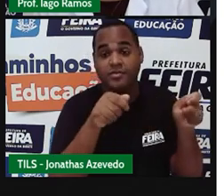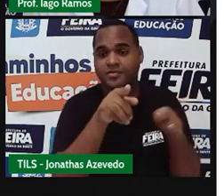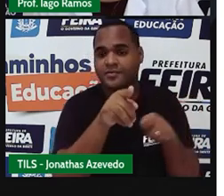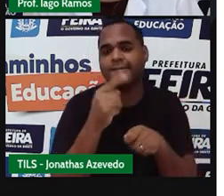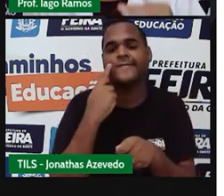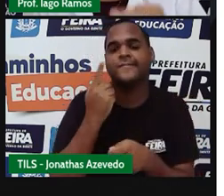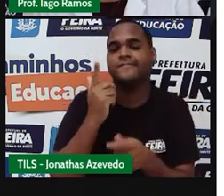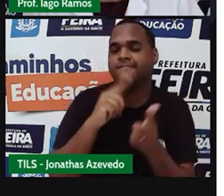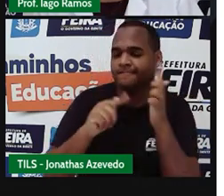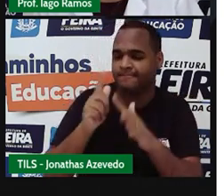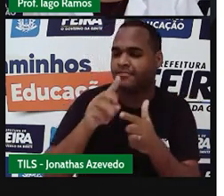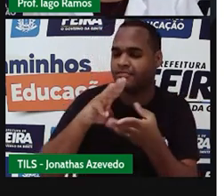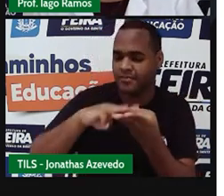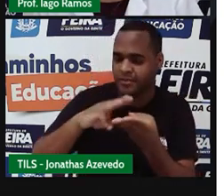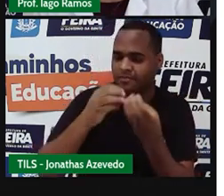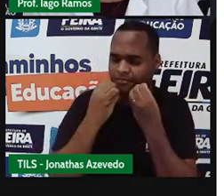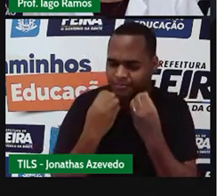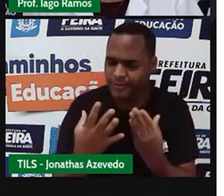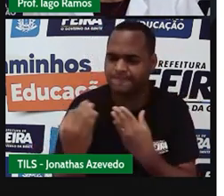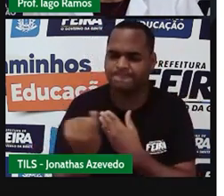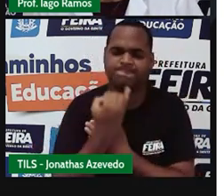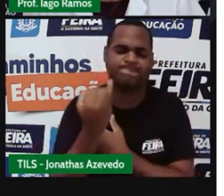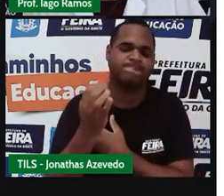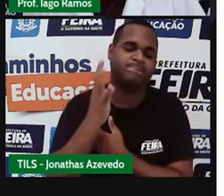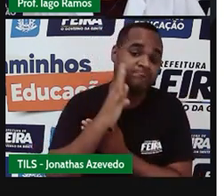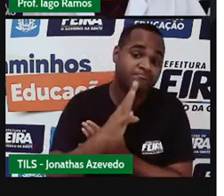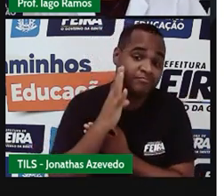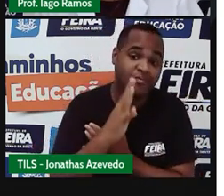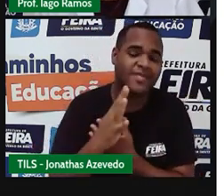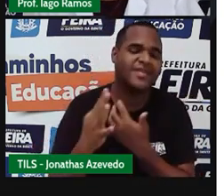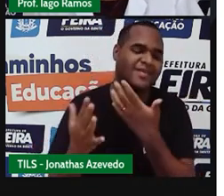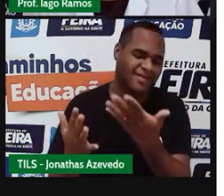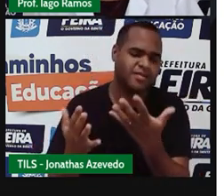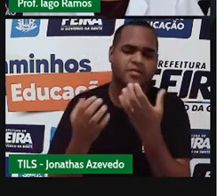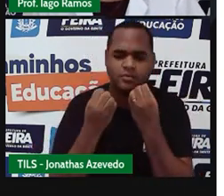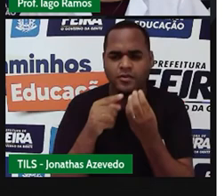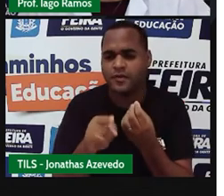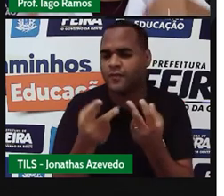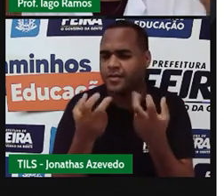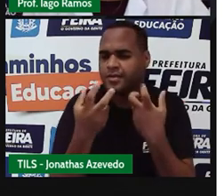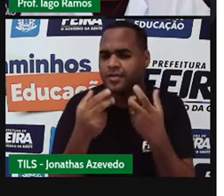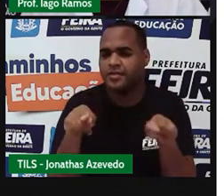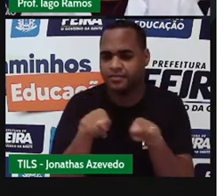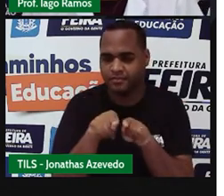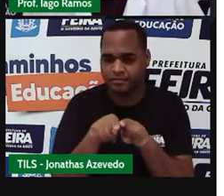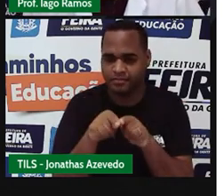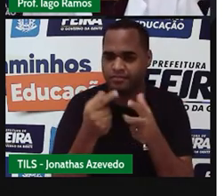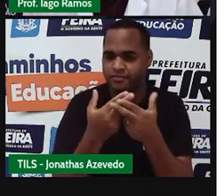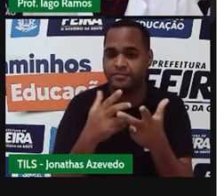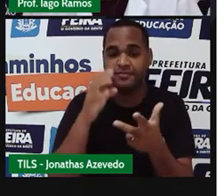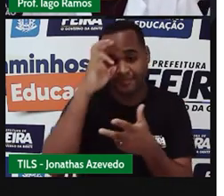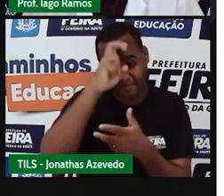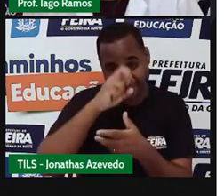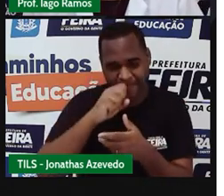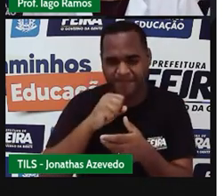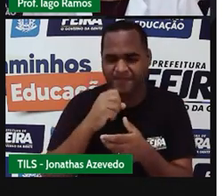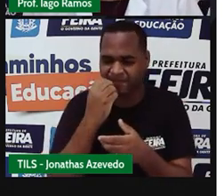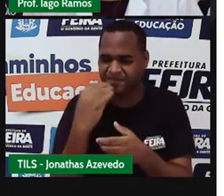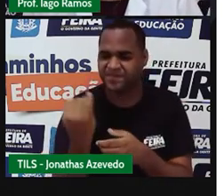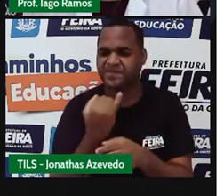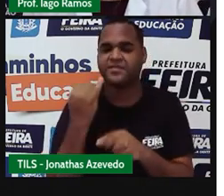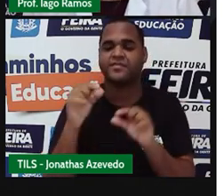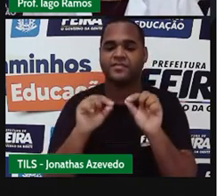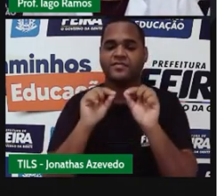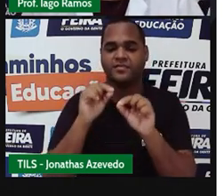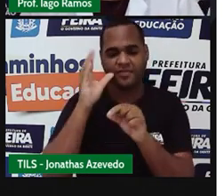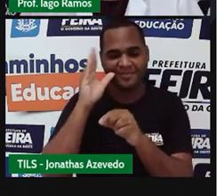perceber que a matemática pode sim ser uma coisa muito legal e, além de que, você vai aprender, né, muita coisa interessante relacionada à